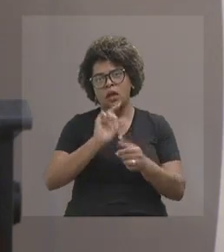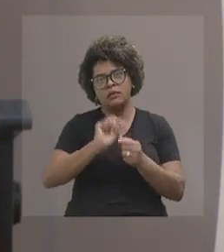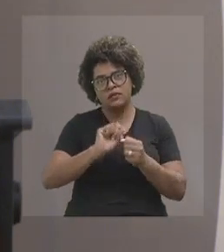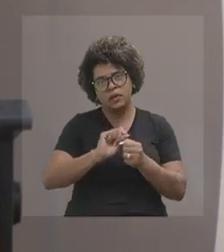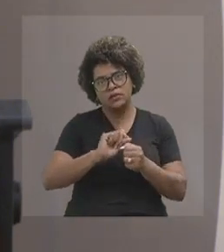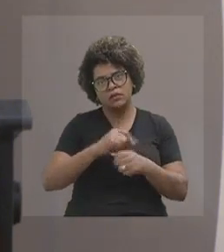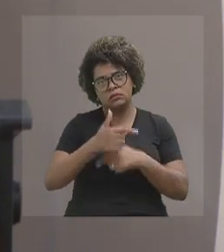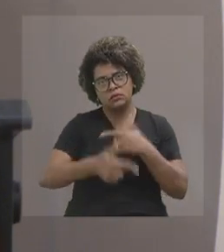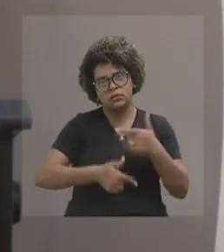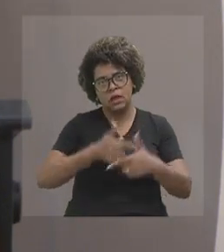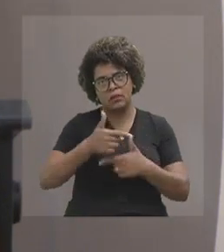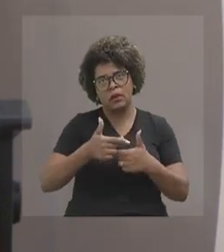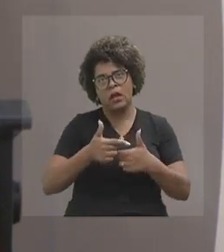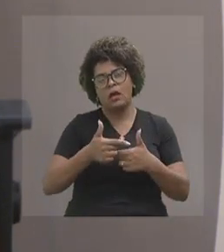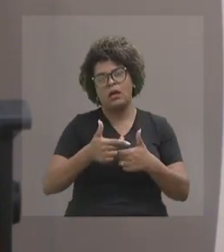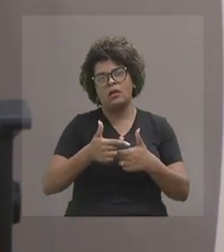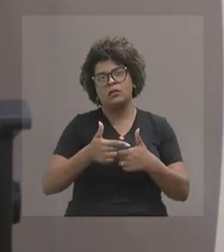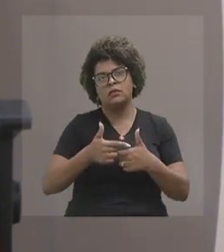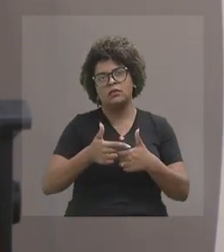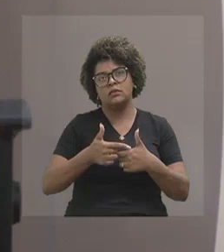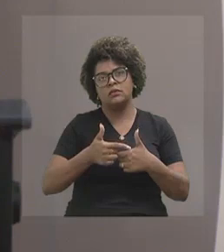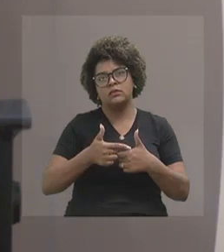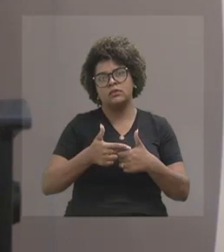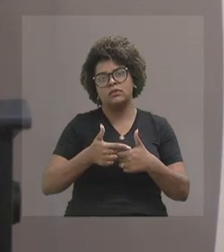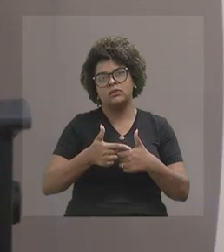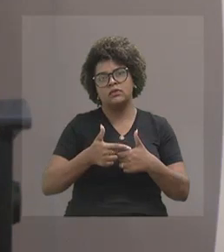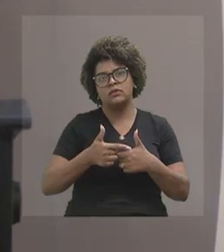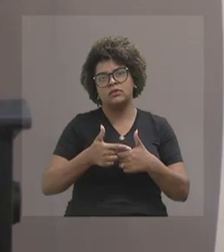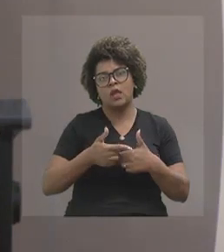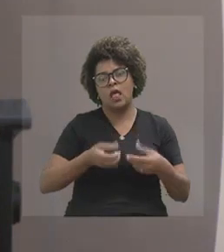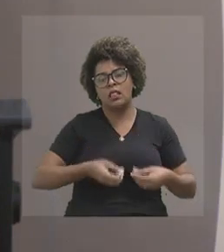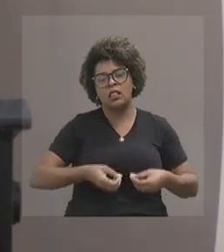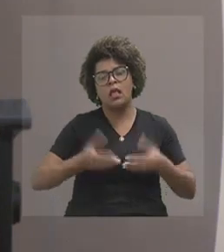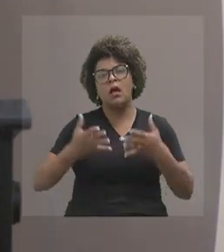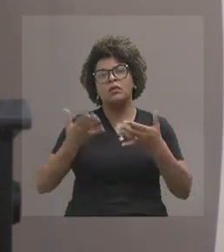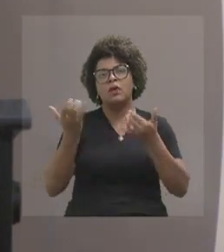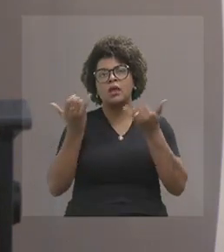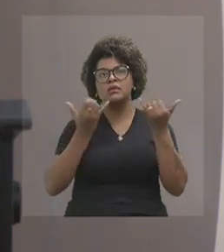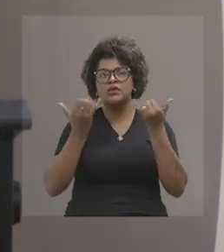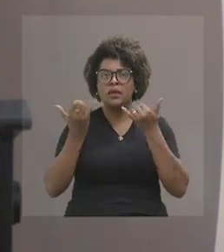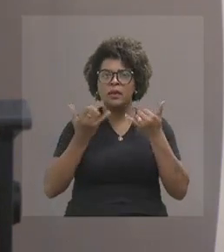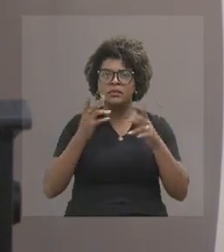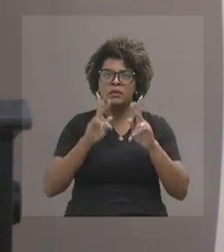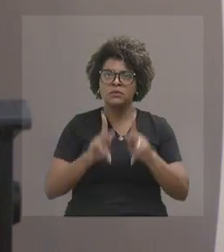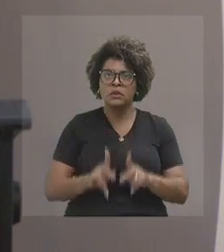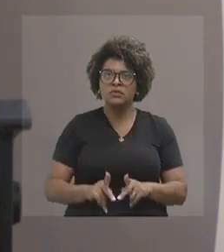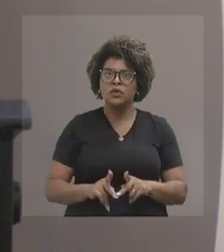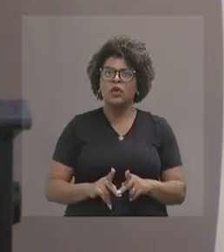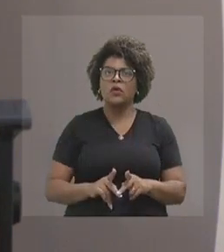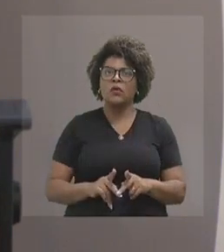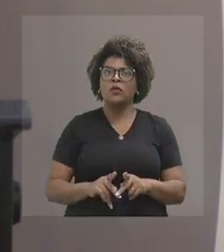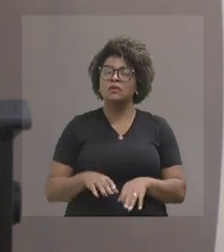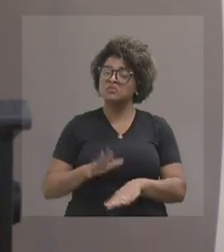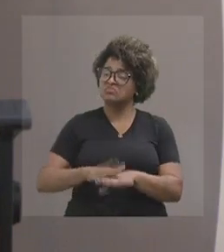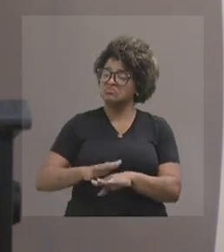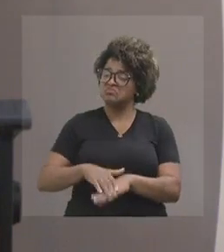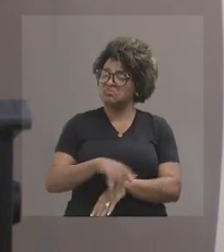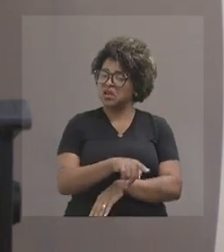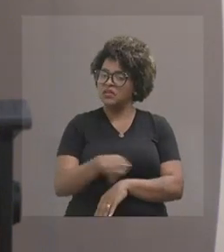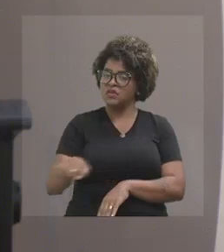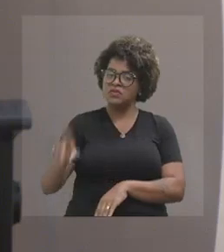como precisa ser, entregar a informação para que o mineiro tome a decisão dele